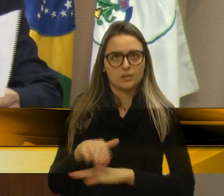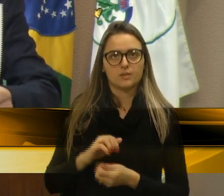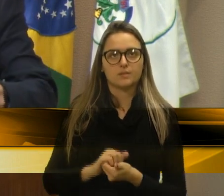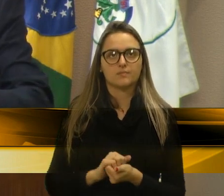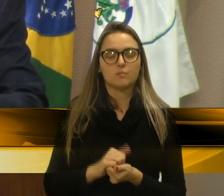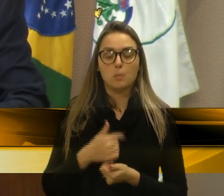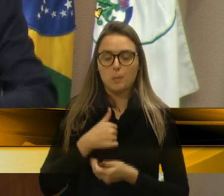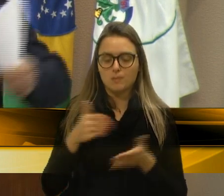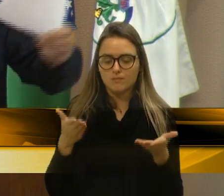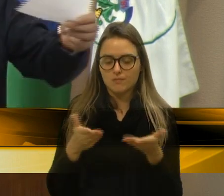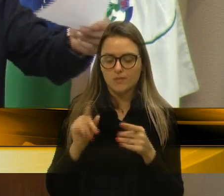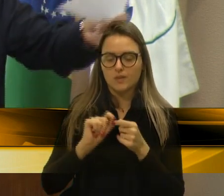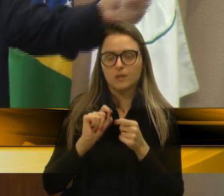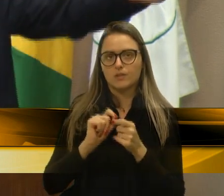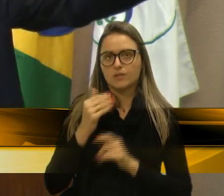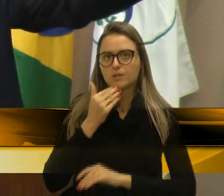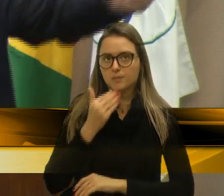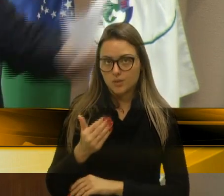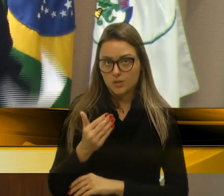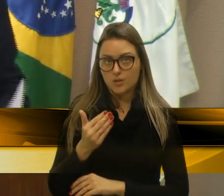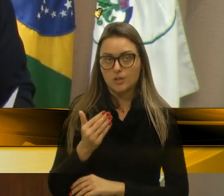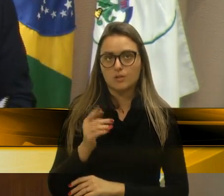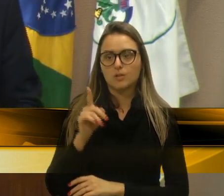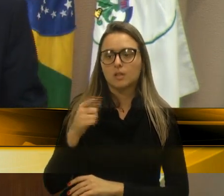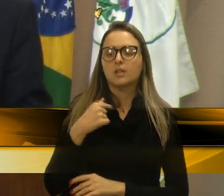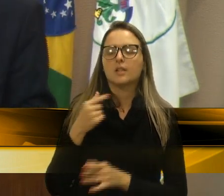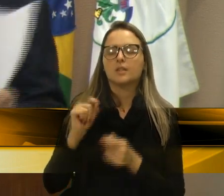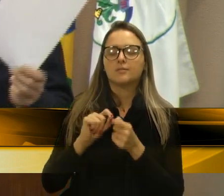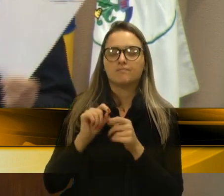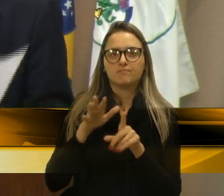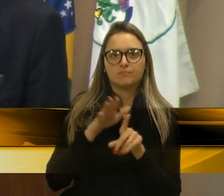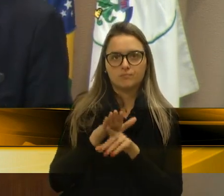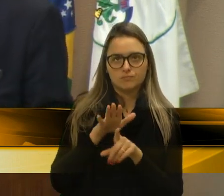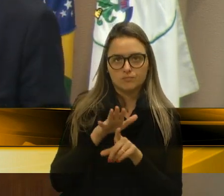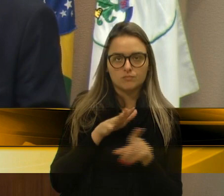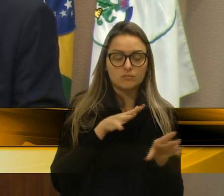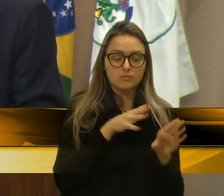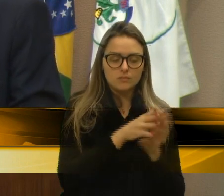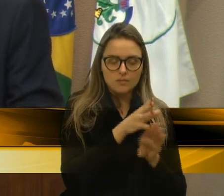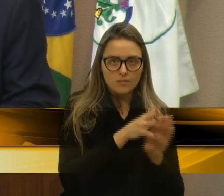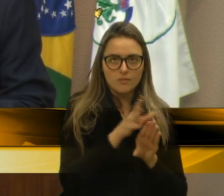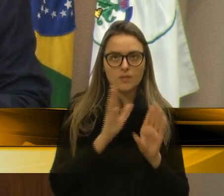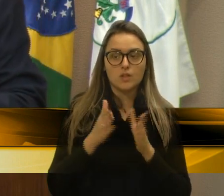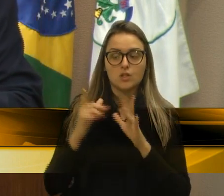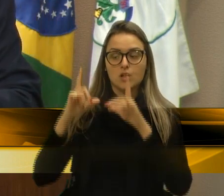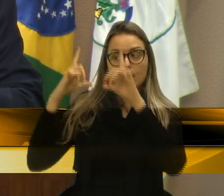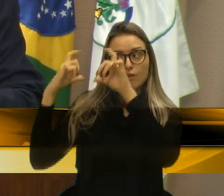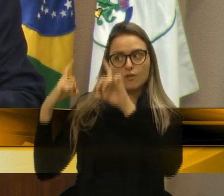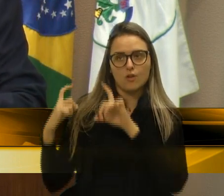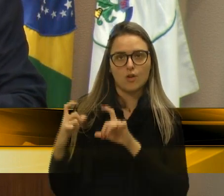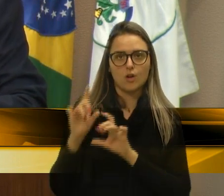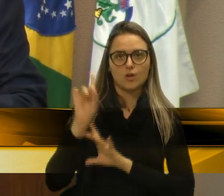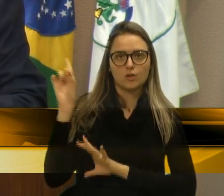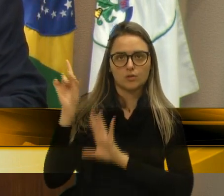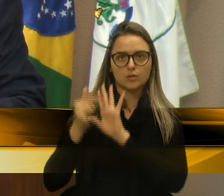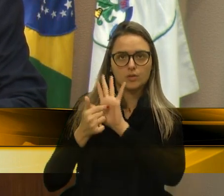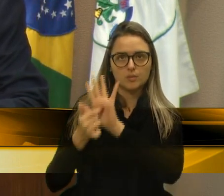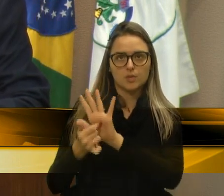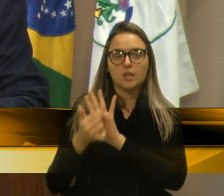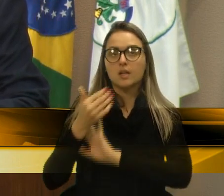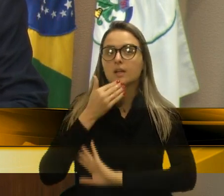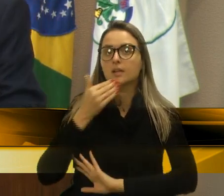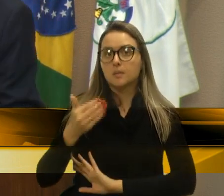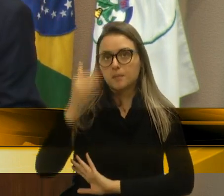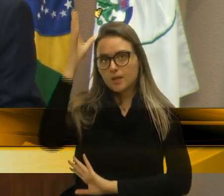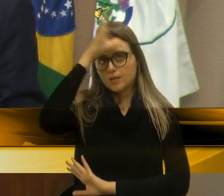já fiz uma indicação aqui, meus colegas, vocês percebam aqui, já tem, as fotos já estão aí, fiz uma indicação, que solicita, então, ao